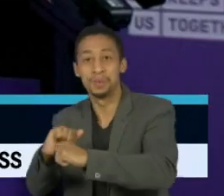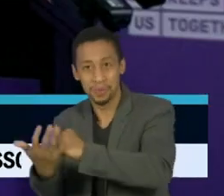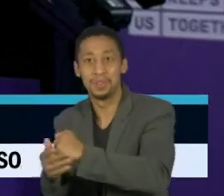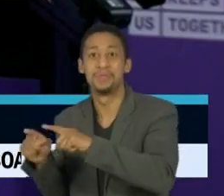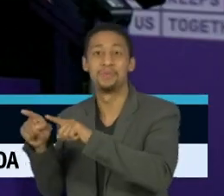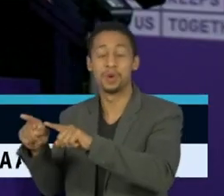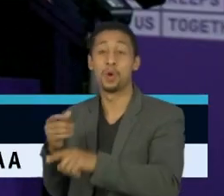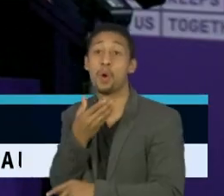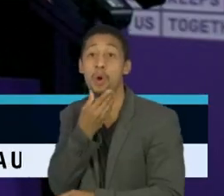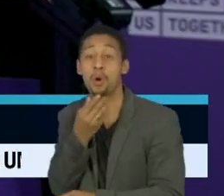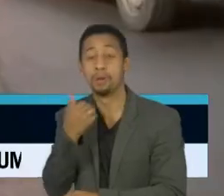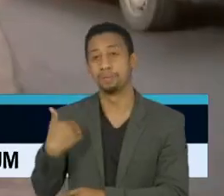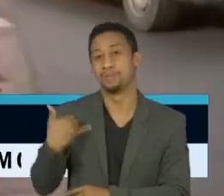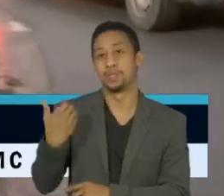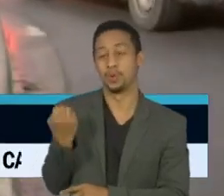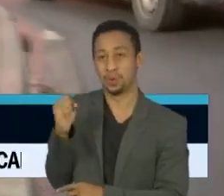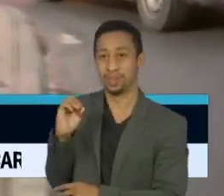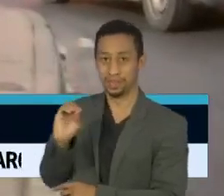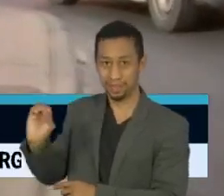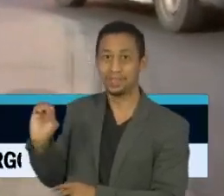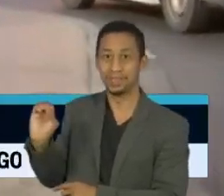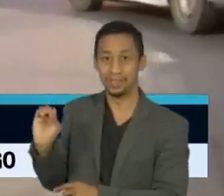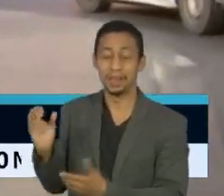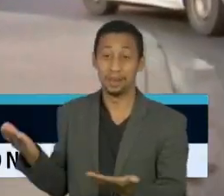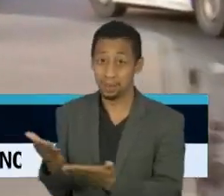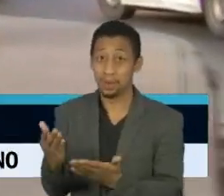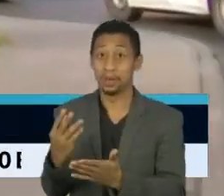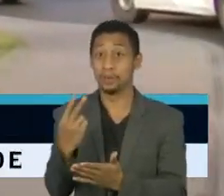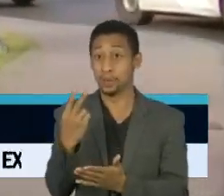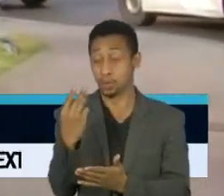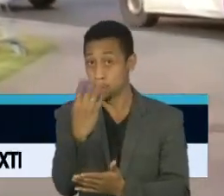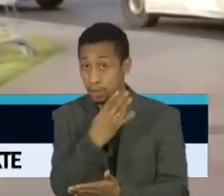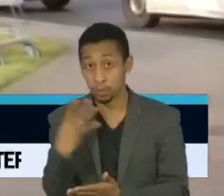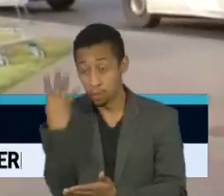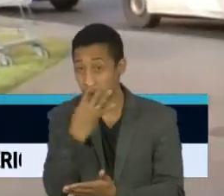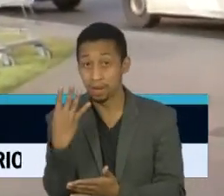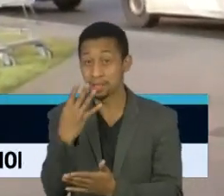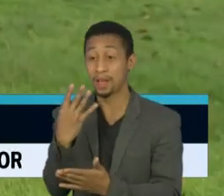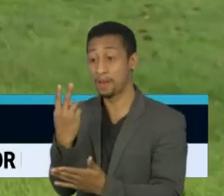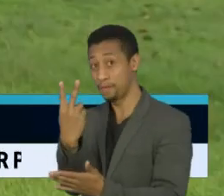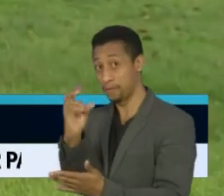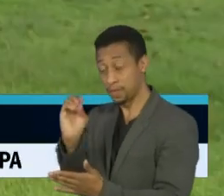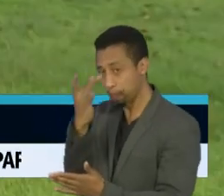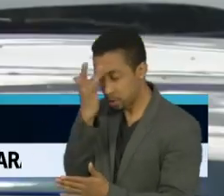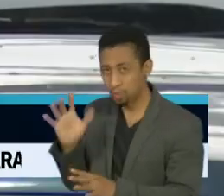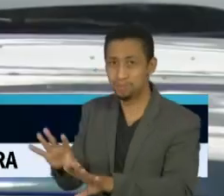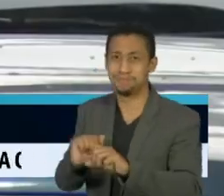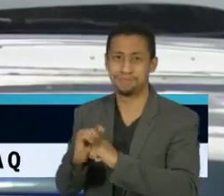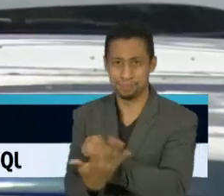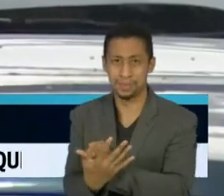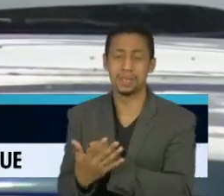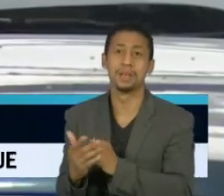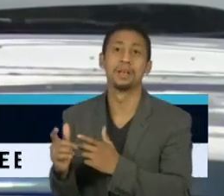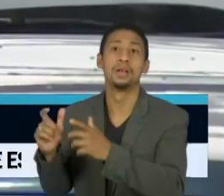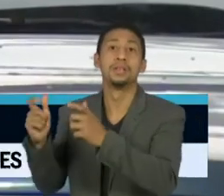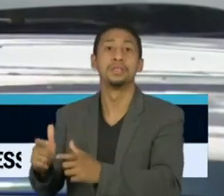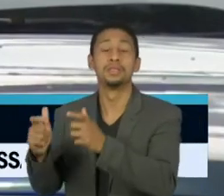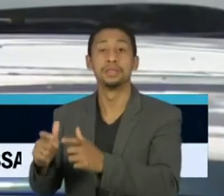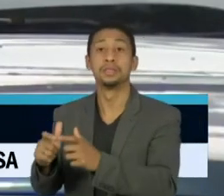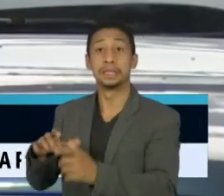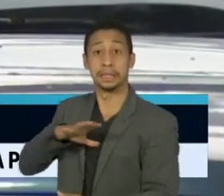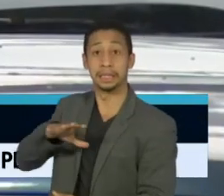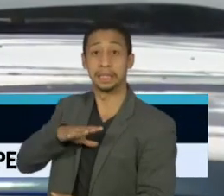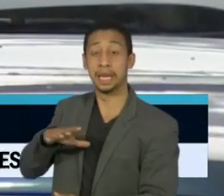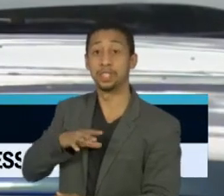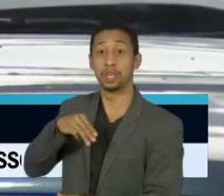homem de 80 anos. Vitória registrou 20 casos nas últimas 24 horas, parte deles na cidade de Melbourne, segunda